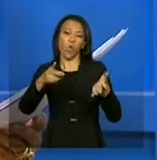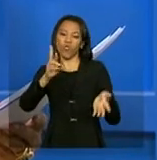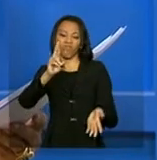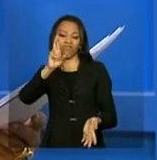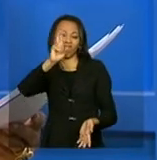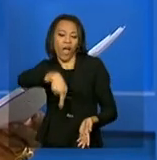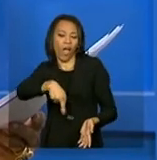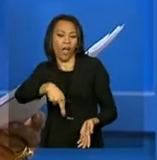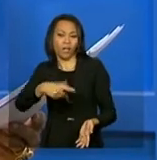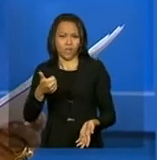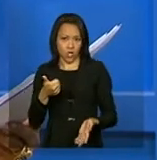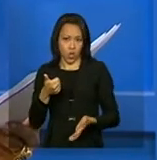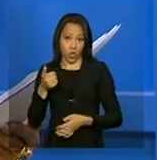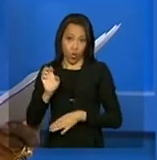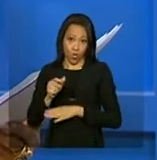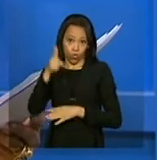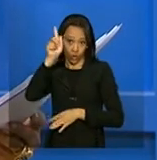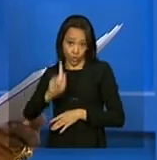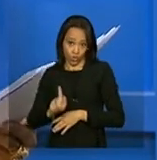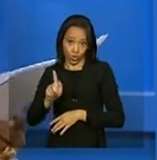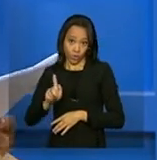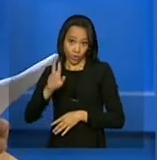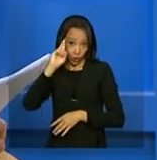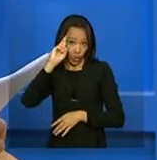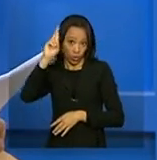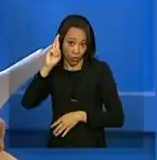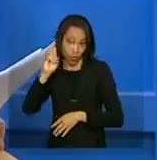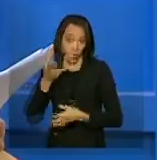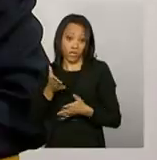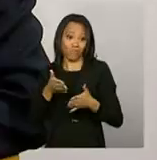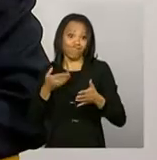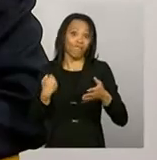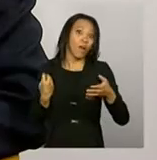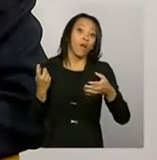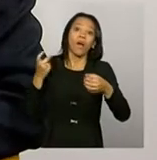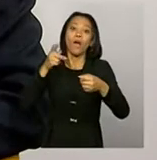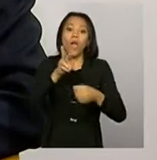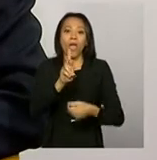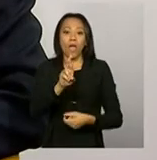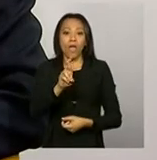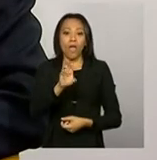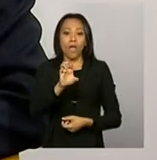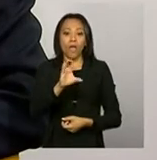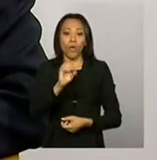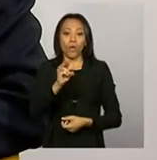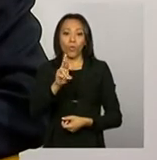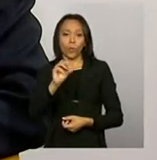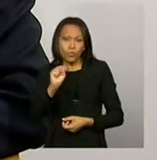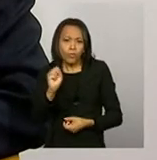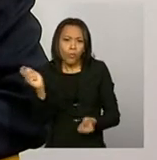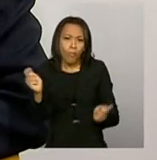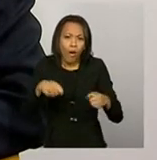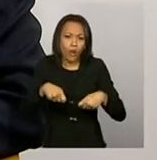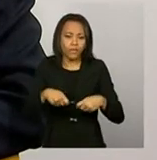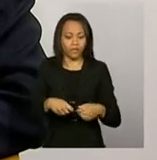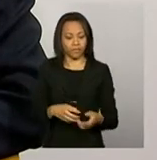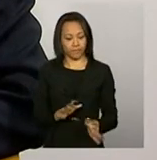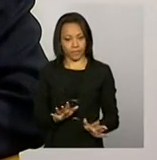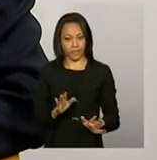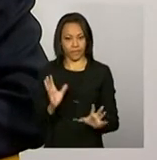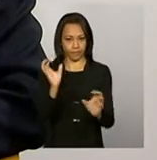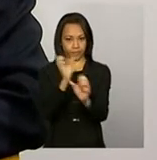cabe recurso por parte do jeitor, do gestor? É interessante. Bom, você reprova contas